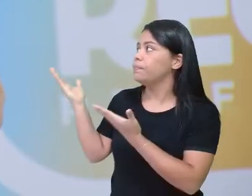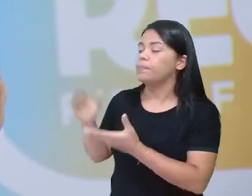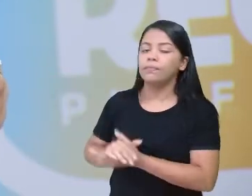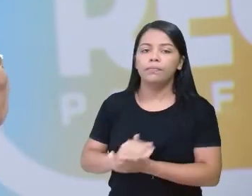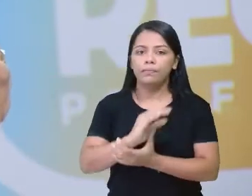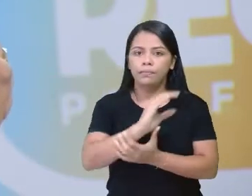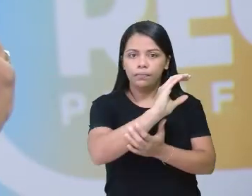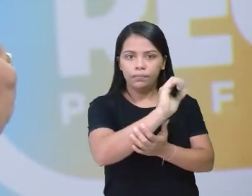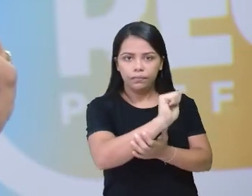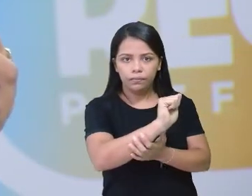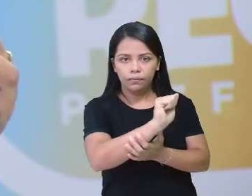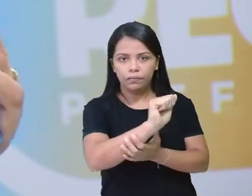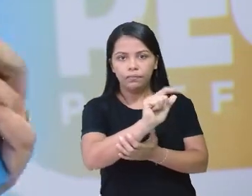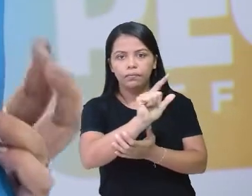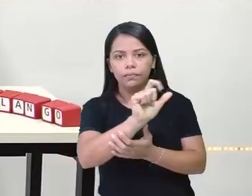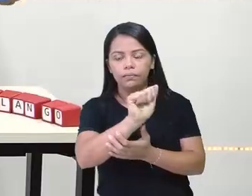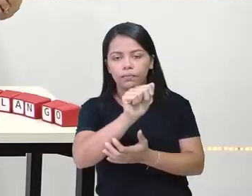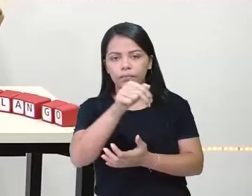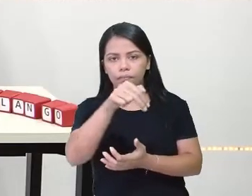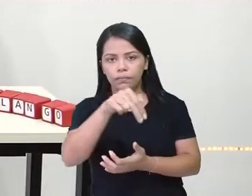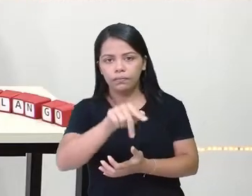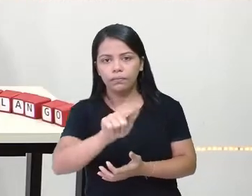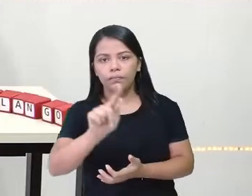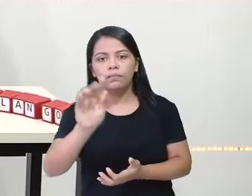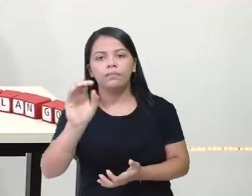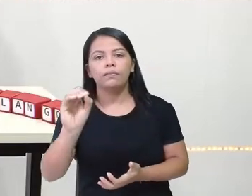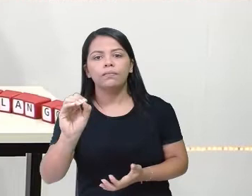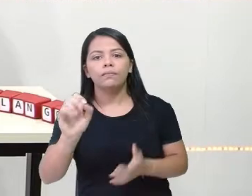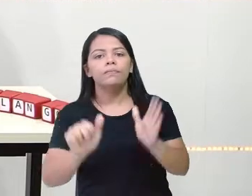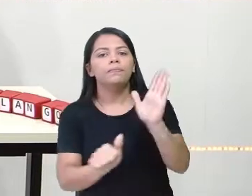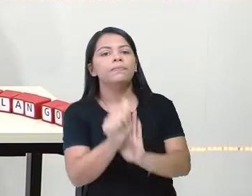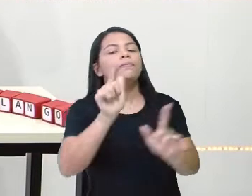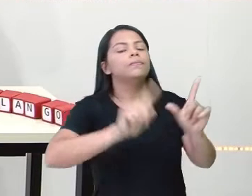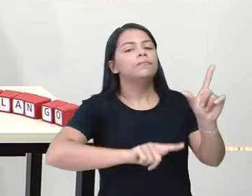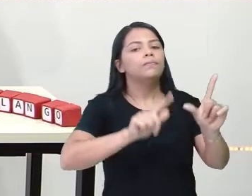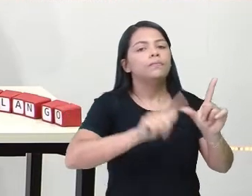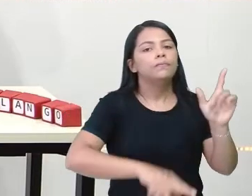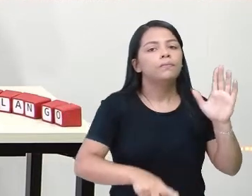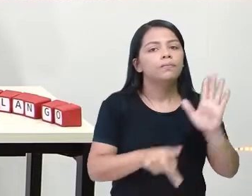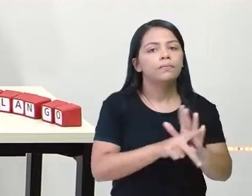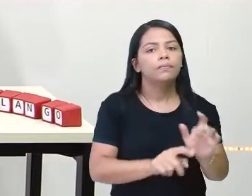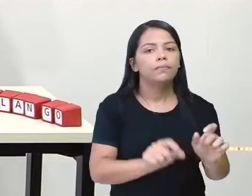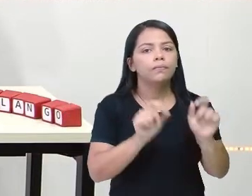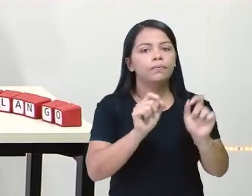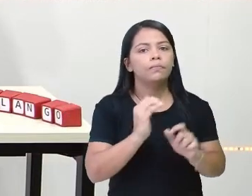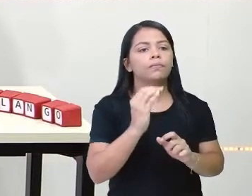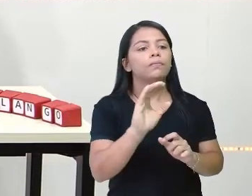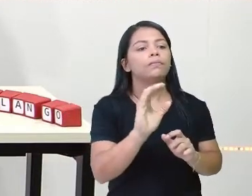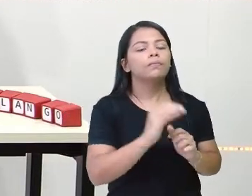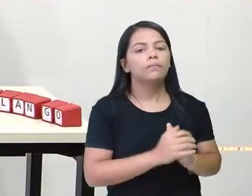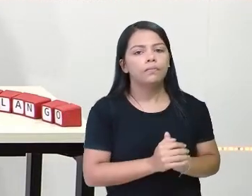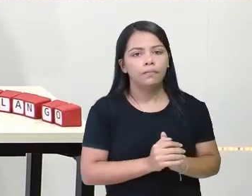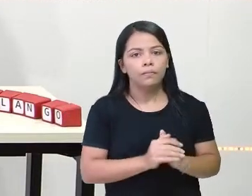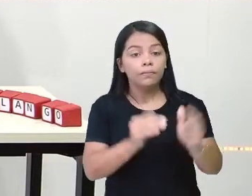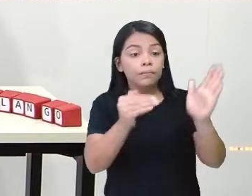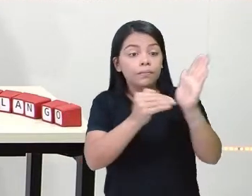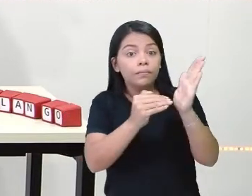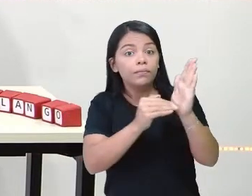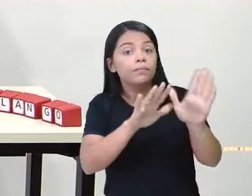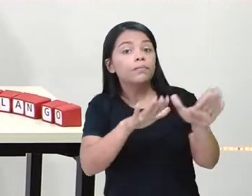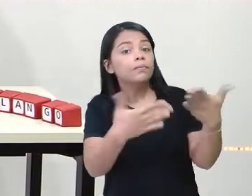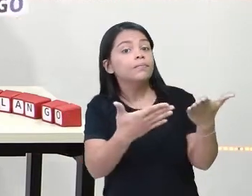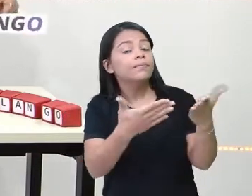Lan- Gó. Primeira letrinha de calango é a letra C. E a última letrinha, letrinha